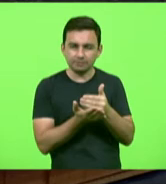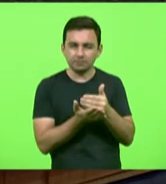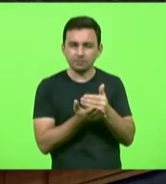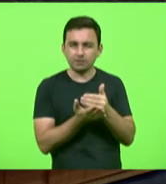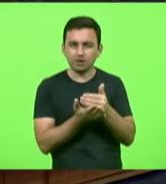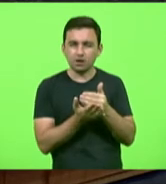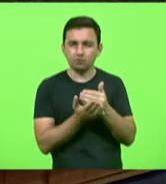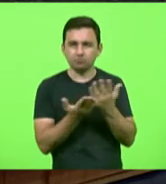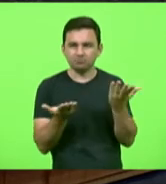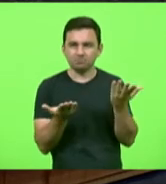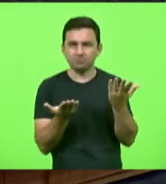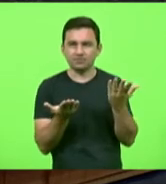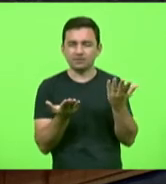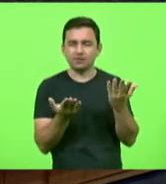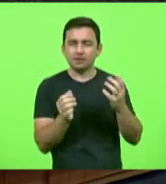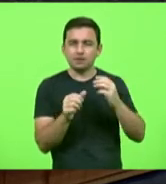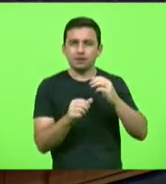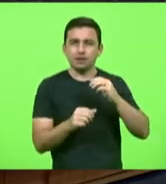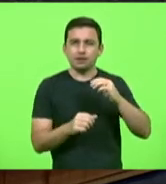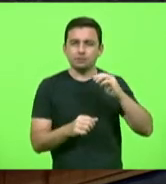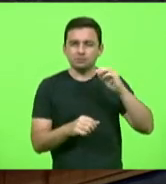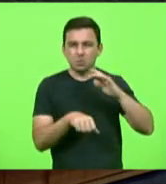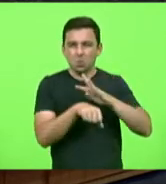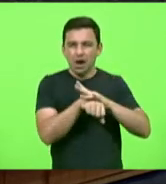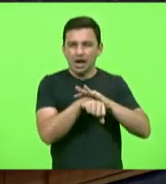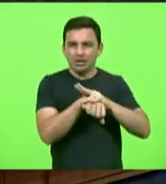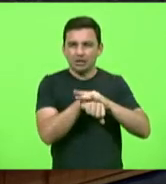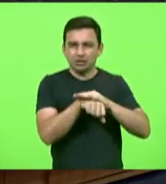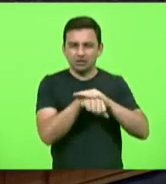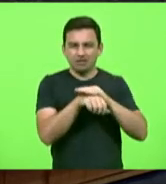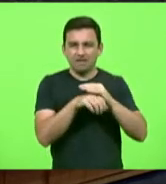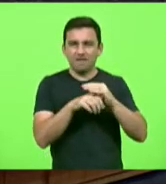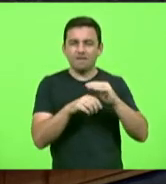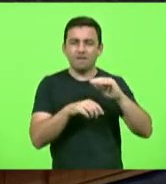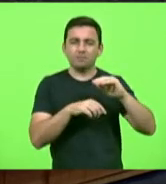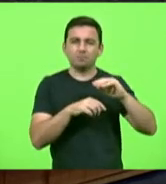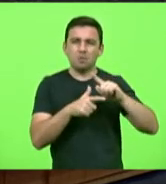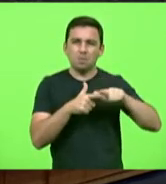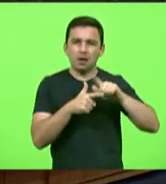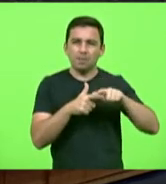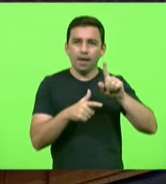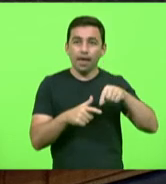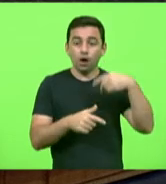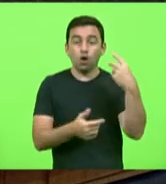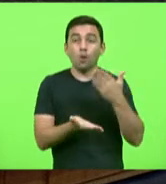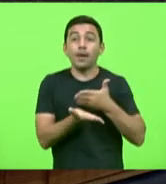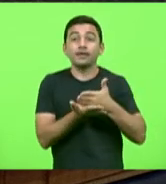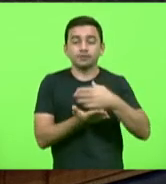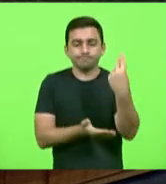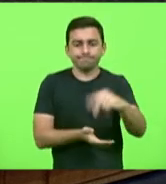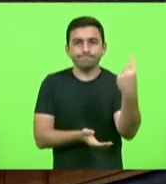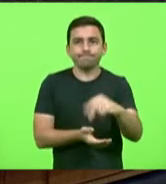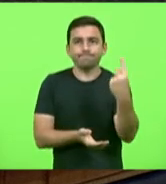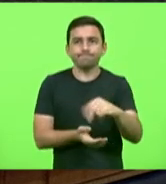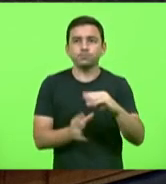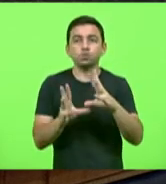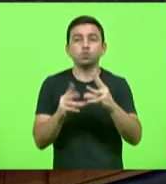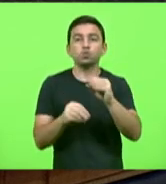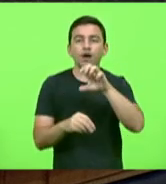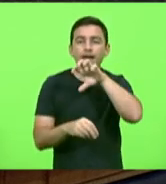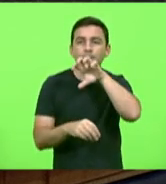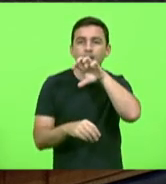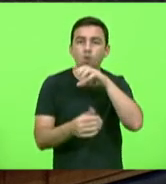assim pode se chamar de carreira ou essa doença essa psicopatia maltratando animais se você olhar todos eles na infância